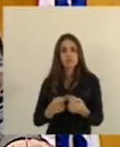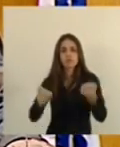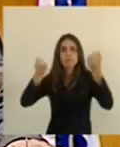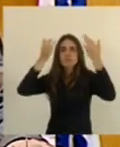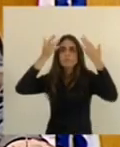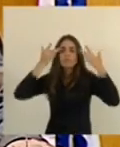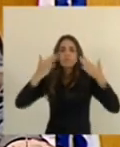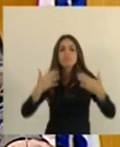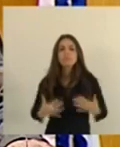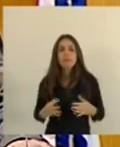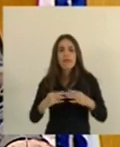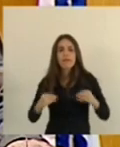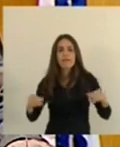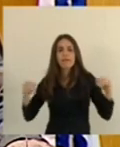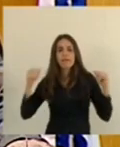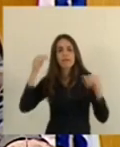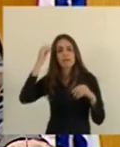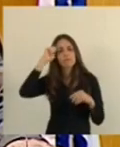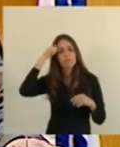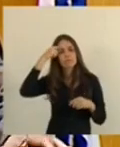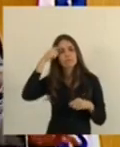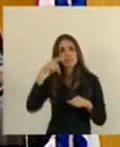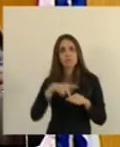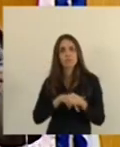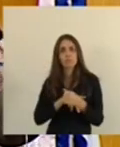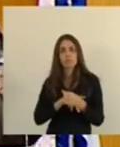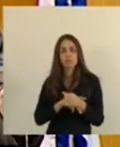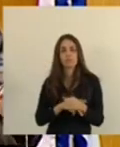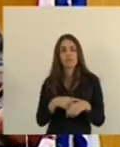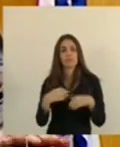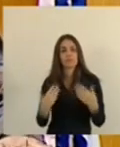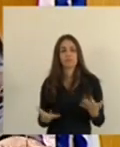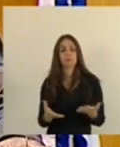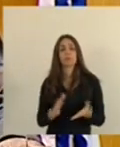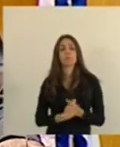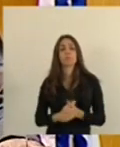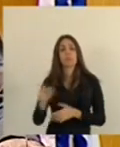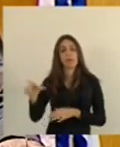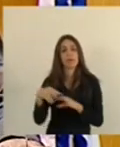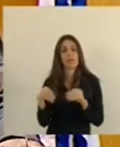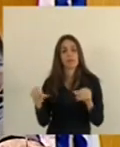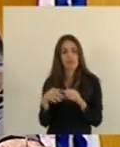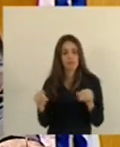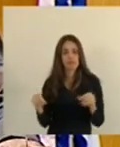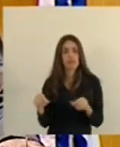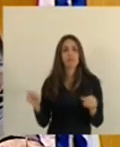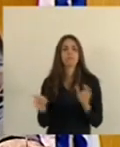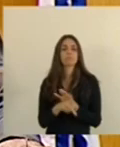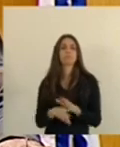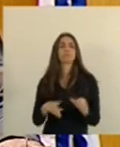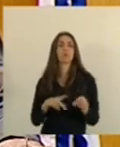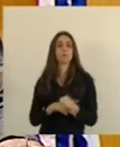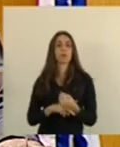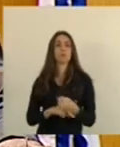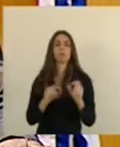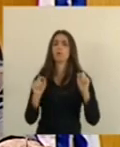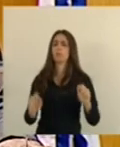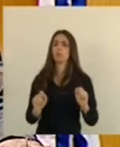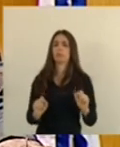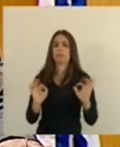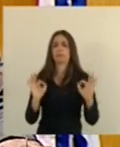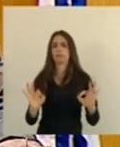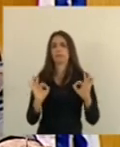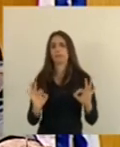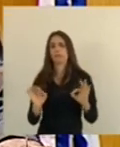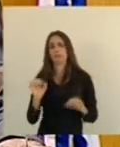na cidade de Guarapari. Então, eu considero as areias monazídicas de Guarapari a maior riqueza,